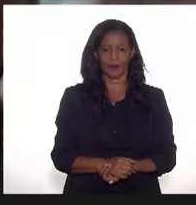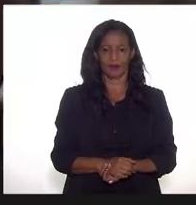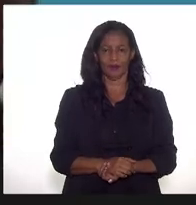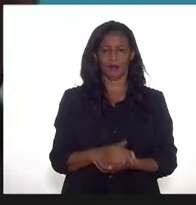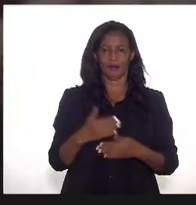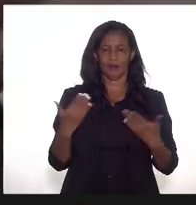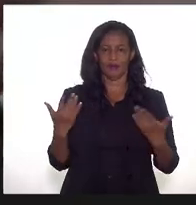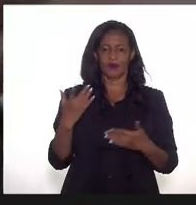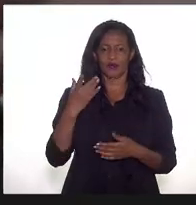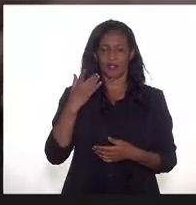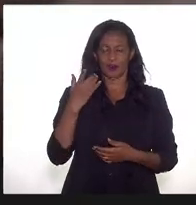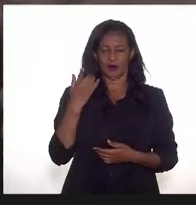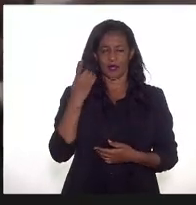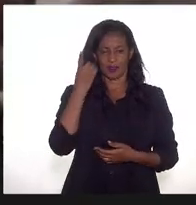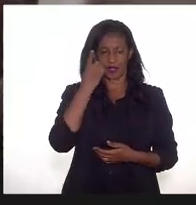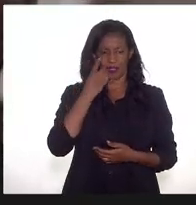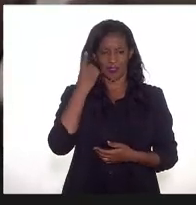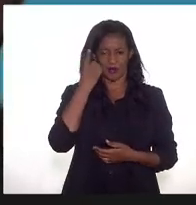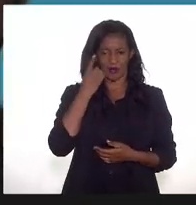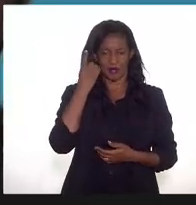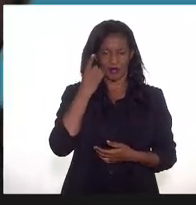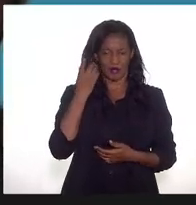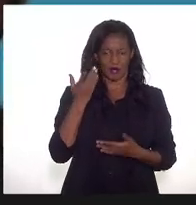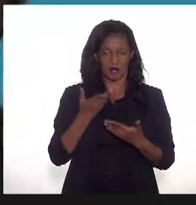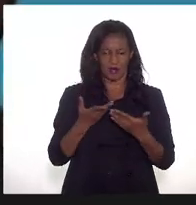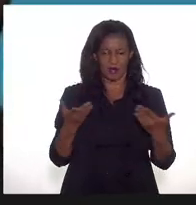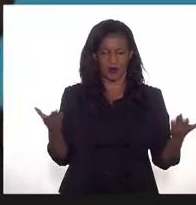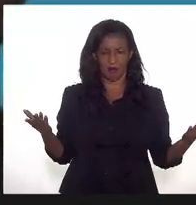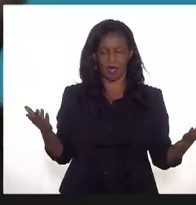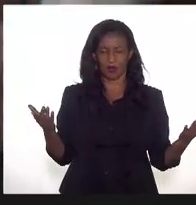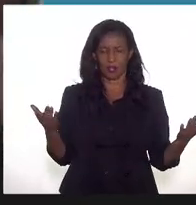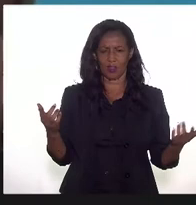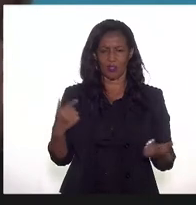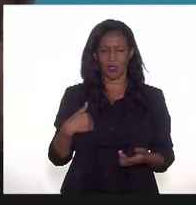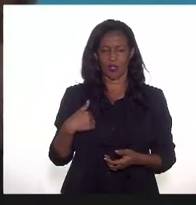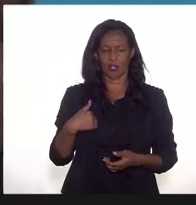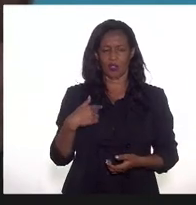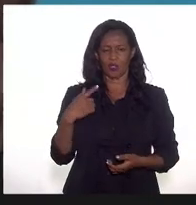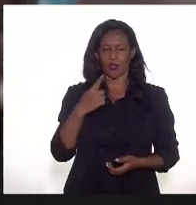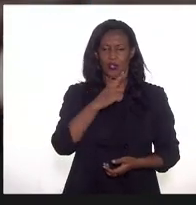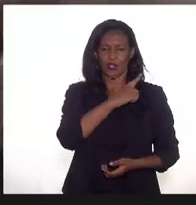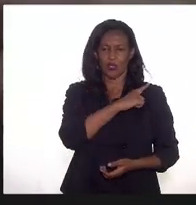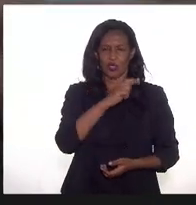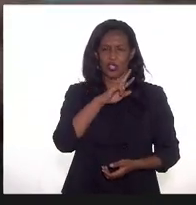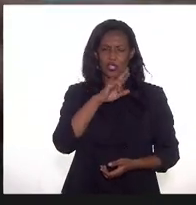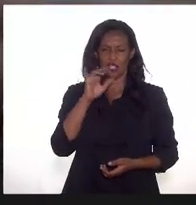meu nome é Gisa Luiz Andrade, eu sou gerente executivo de gás natural do IBP e vou estar representando o IBP nessa reunião.